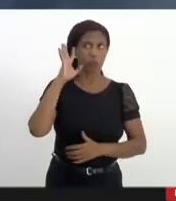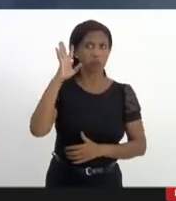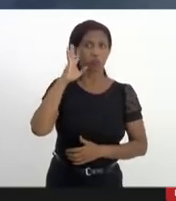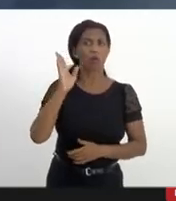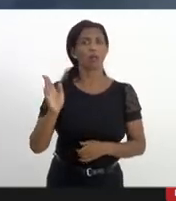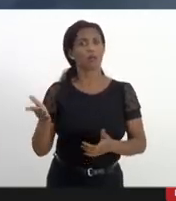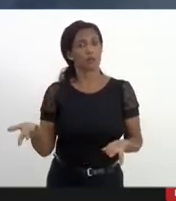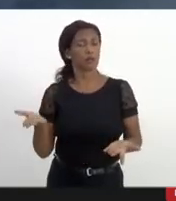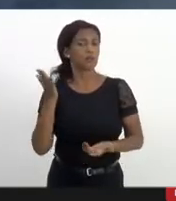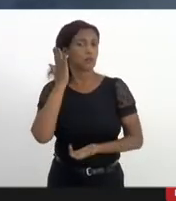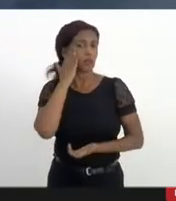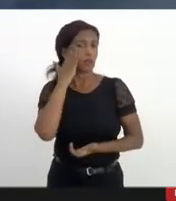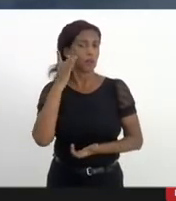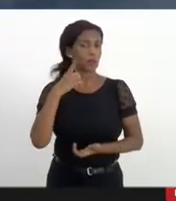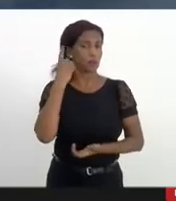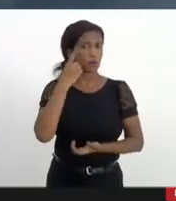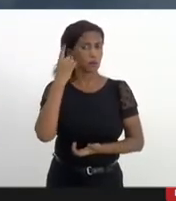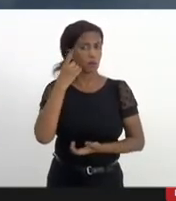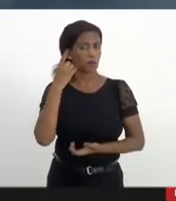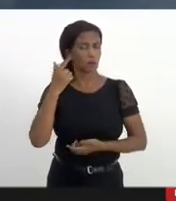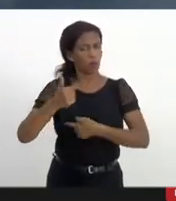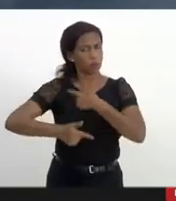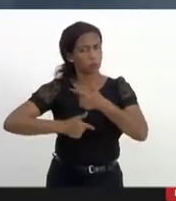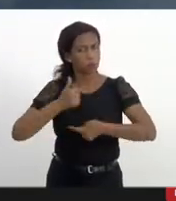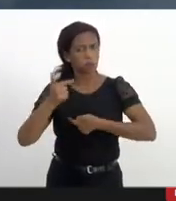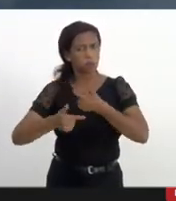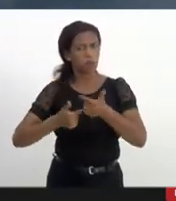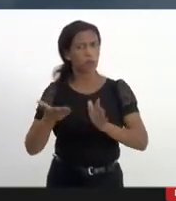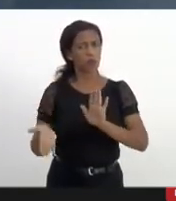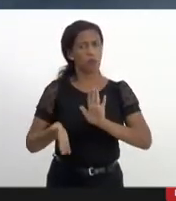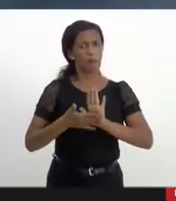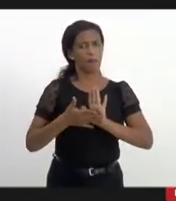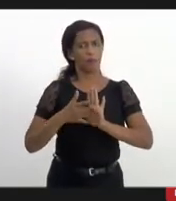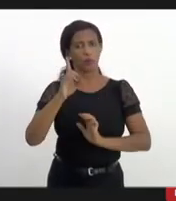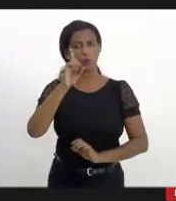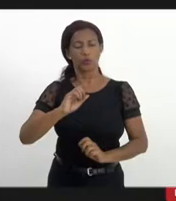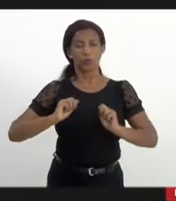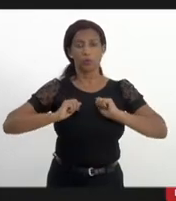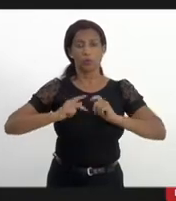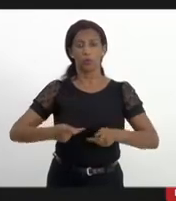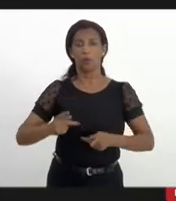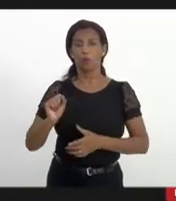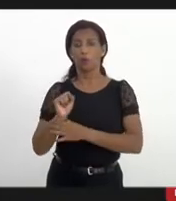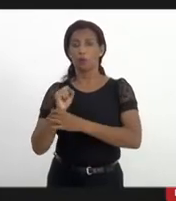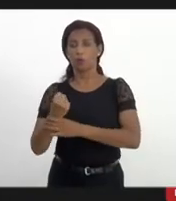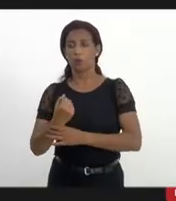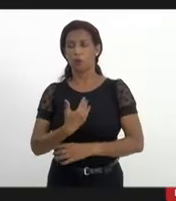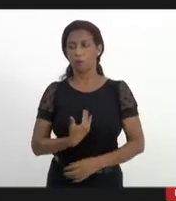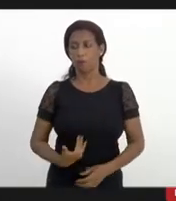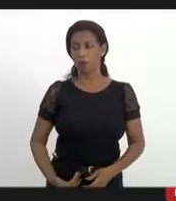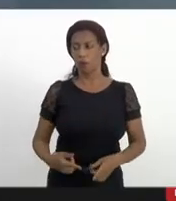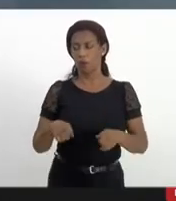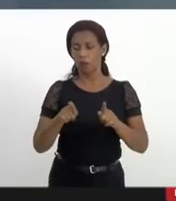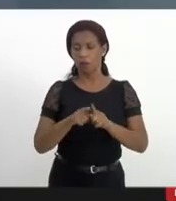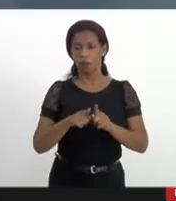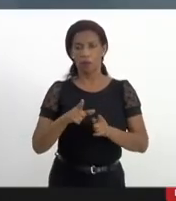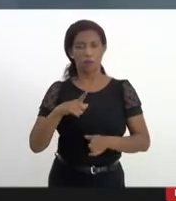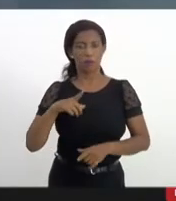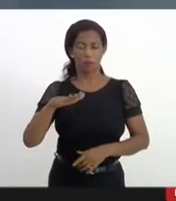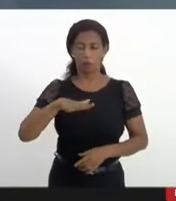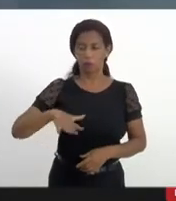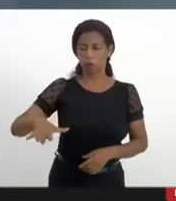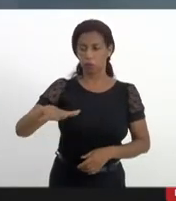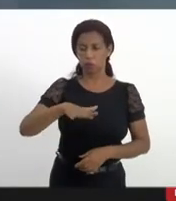Sabemos que são deputados muito atuantes, tanto na pauta dos direitos humanos quanto na segurança pública. Também haverá o espaço,